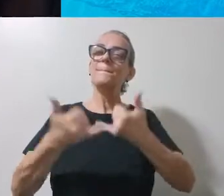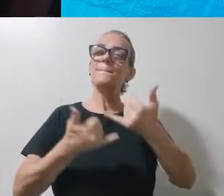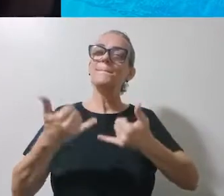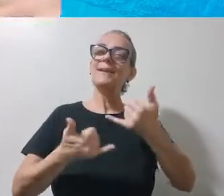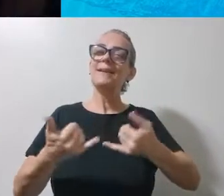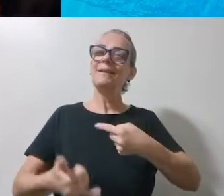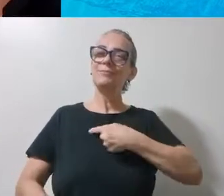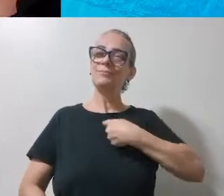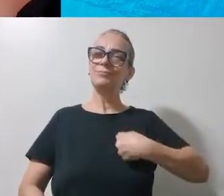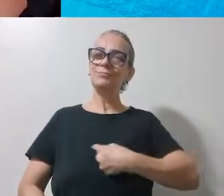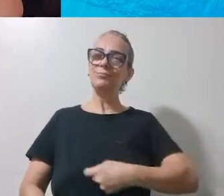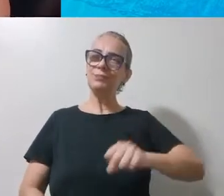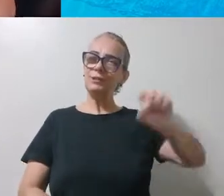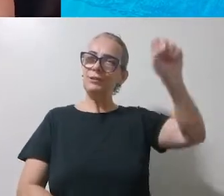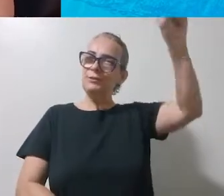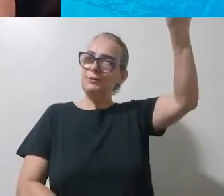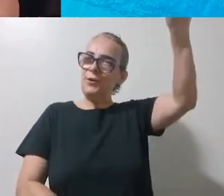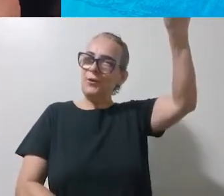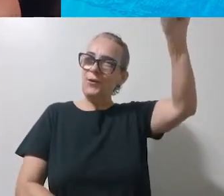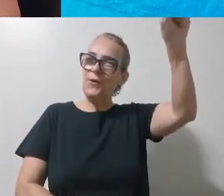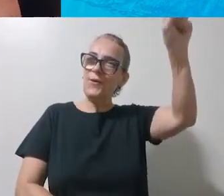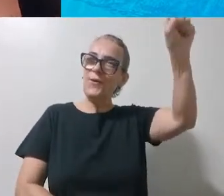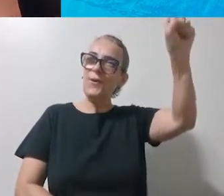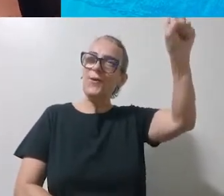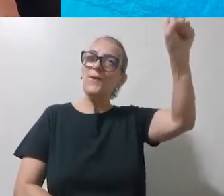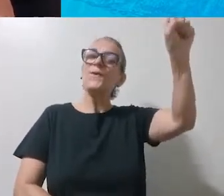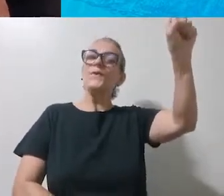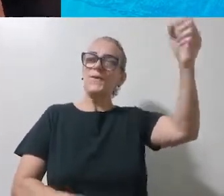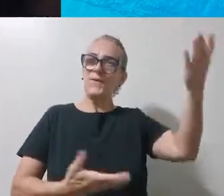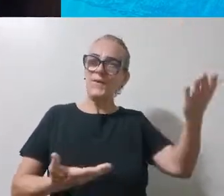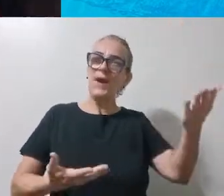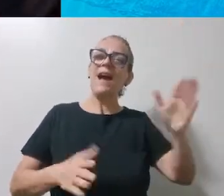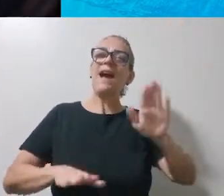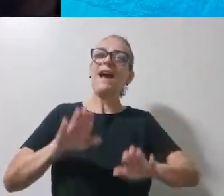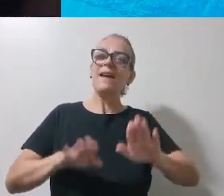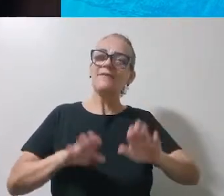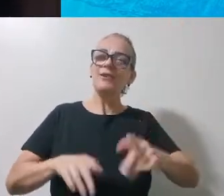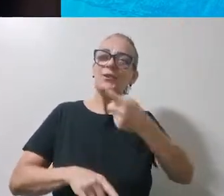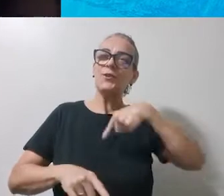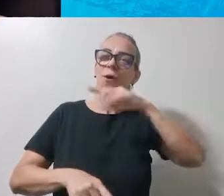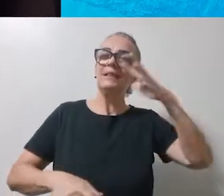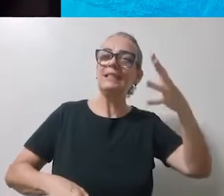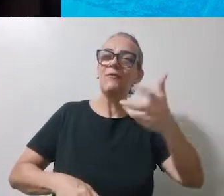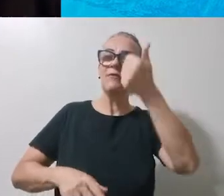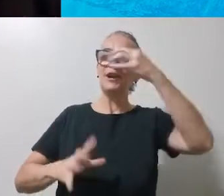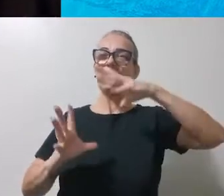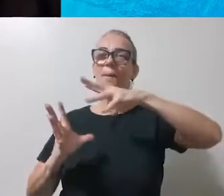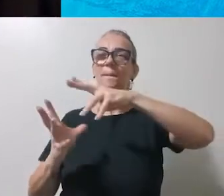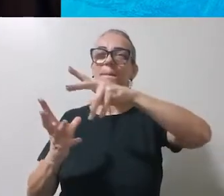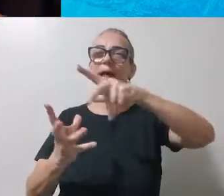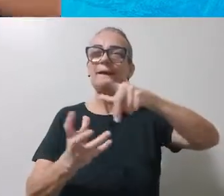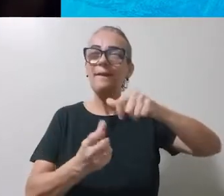salva a princesa. Todas essas brincadeiras onde a gente está salvando o planeta, né?